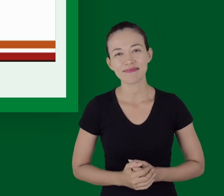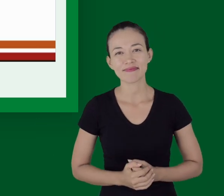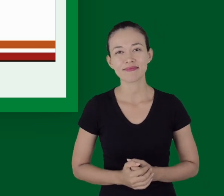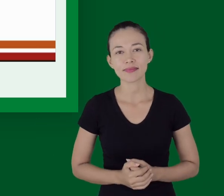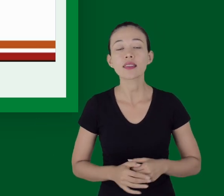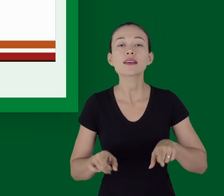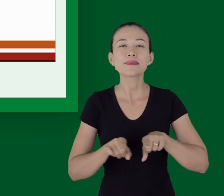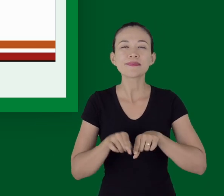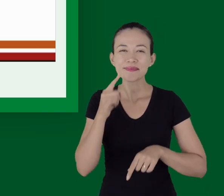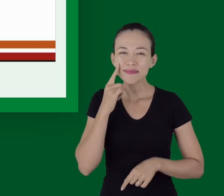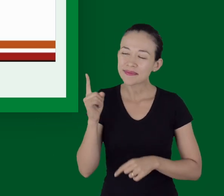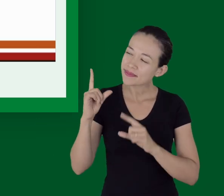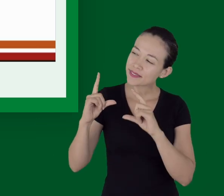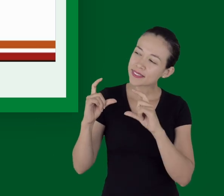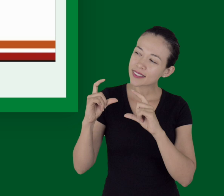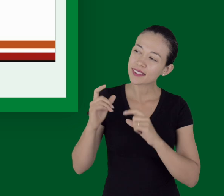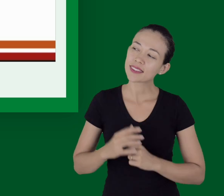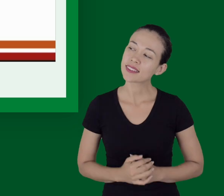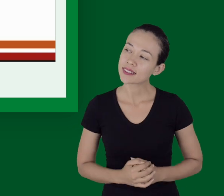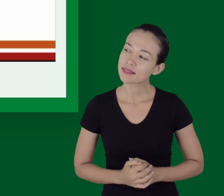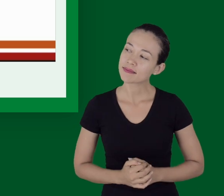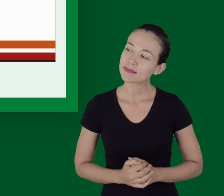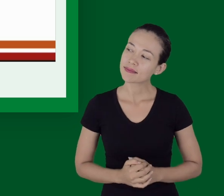Aqui, fotos de outras ações também.